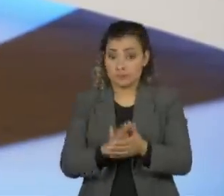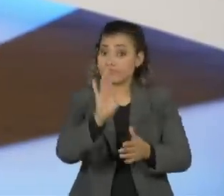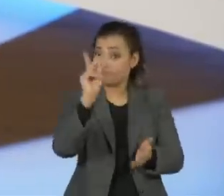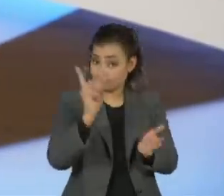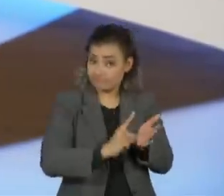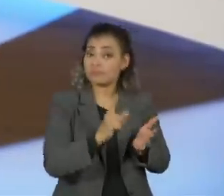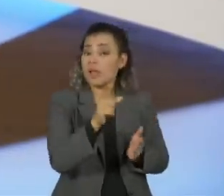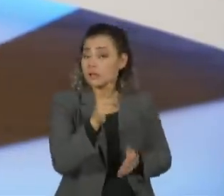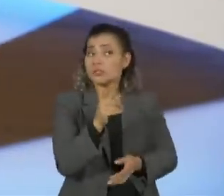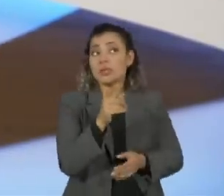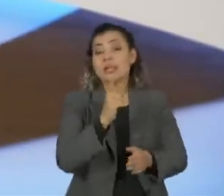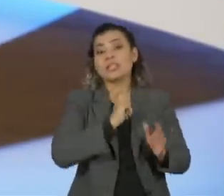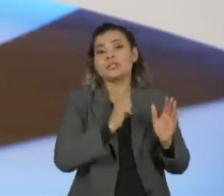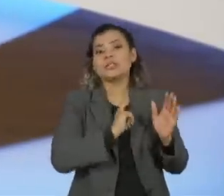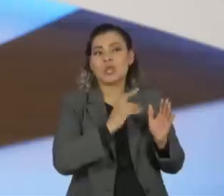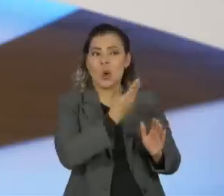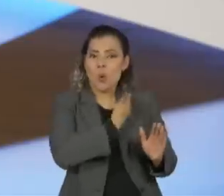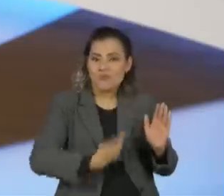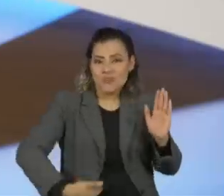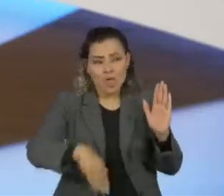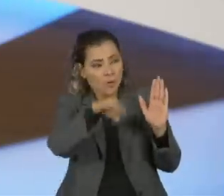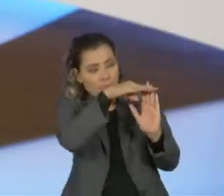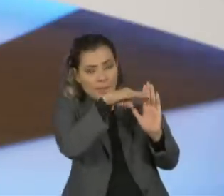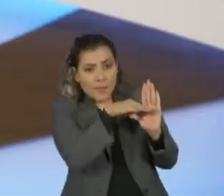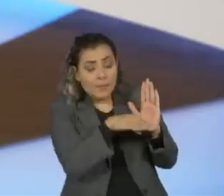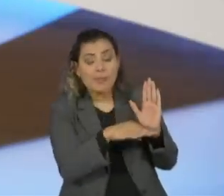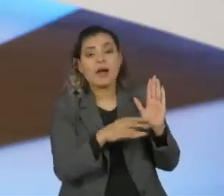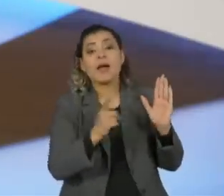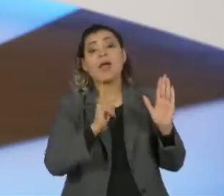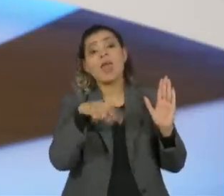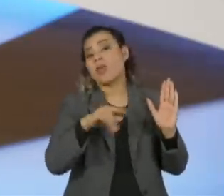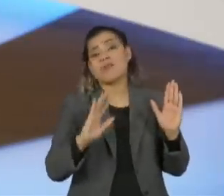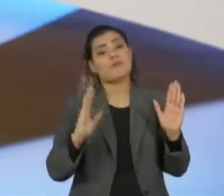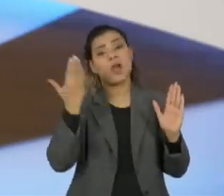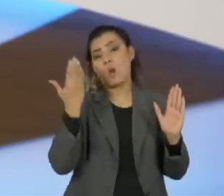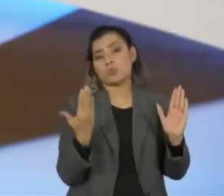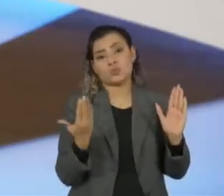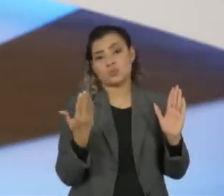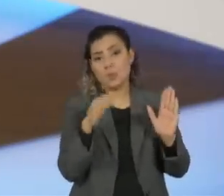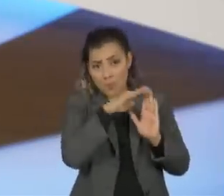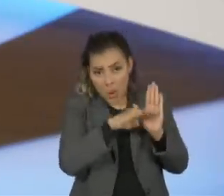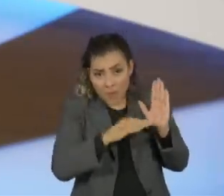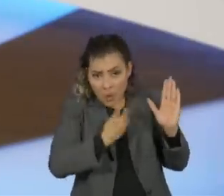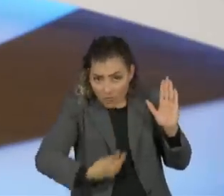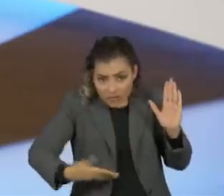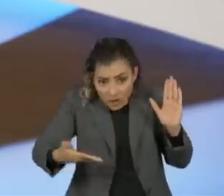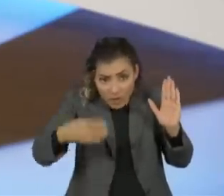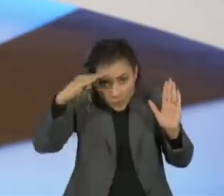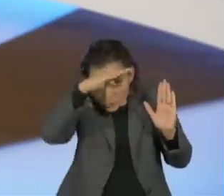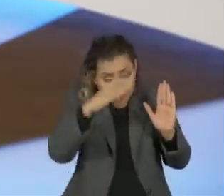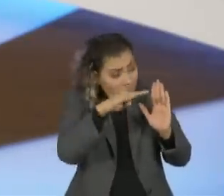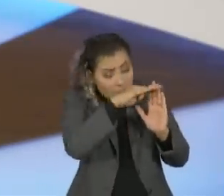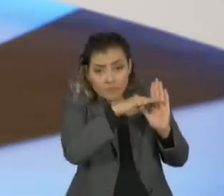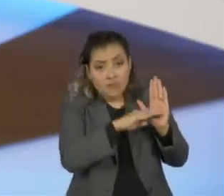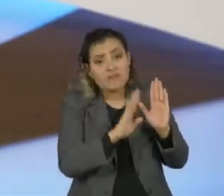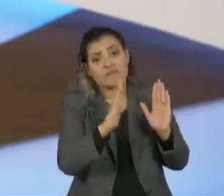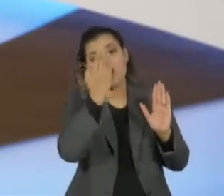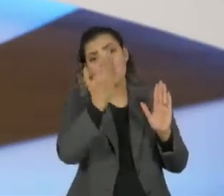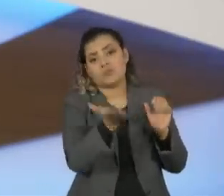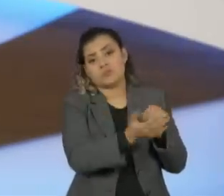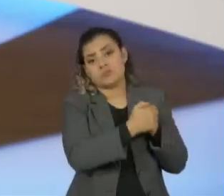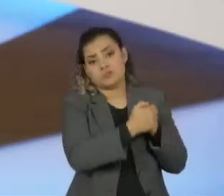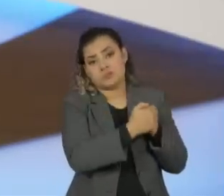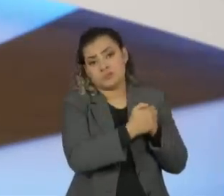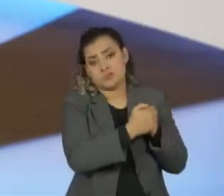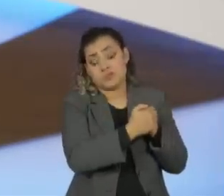programações do governo, elas eram uma farsa, realmente, e uma coisa que eu verifiquei ao